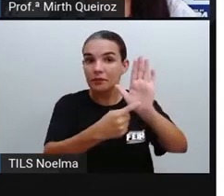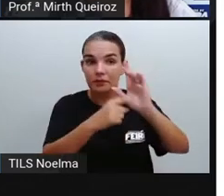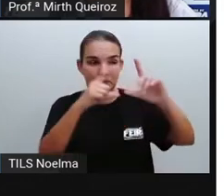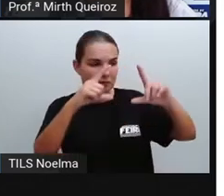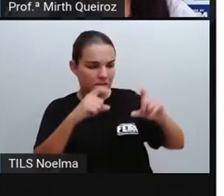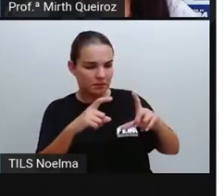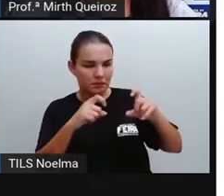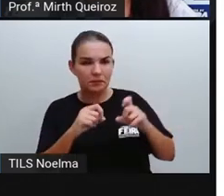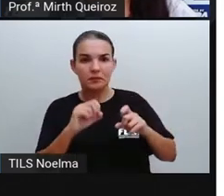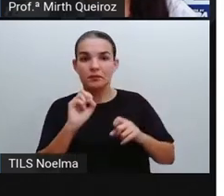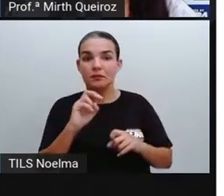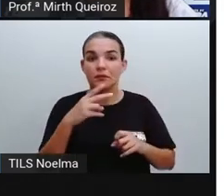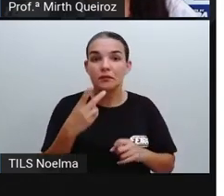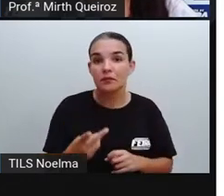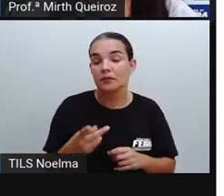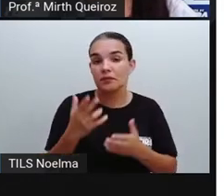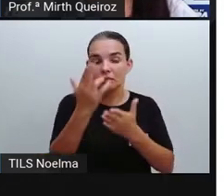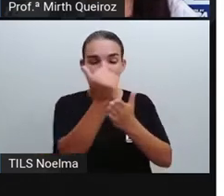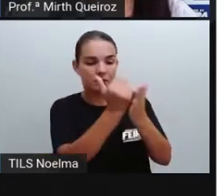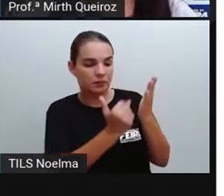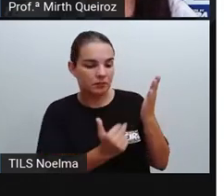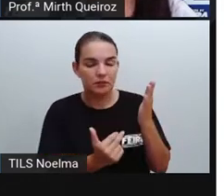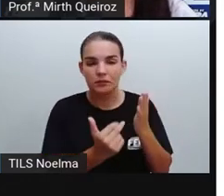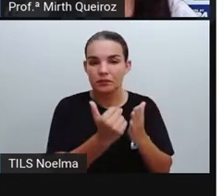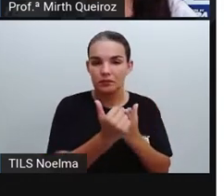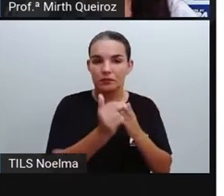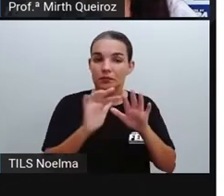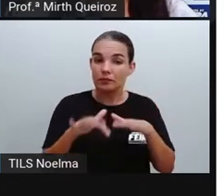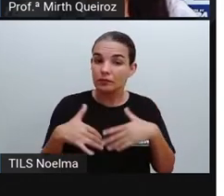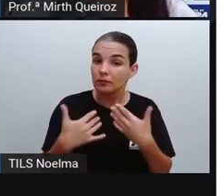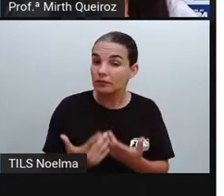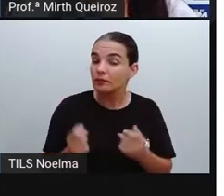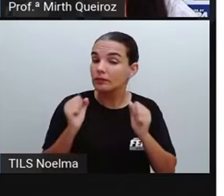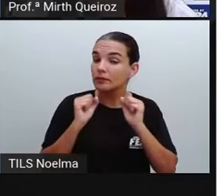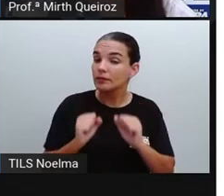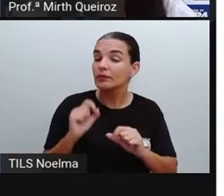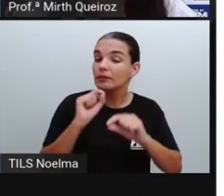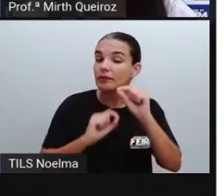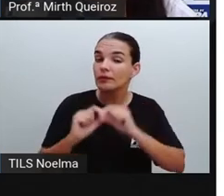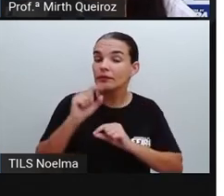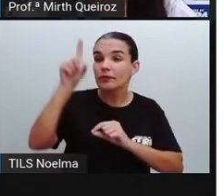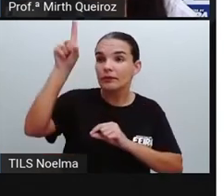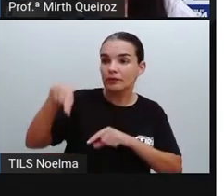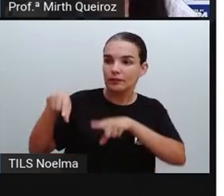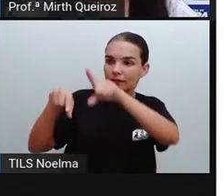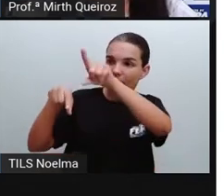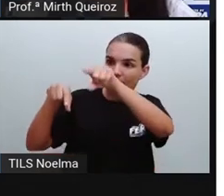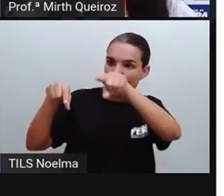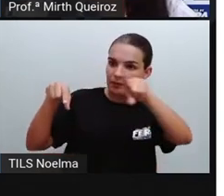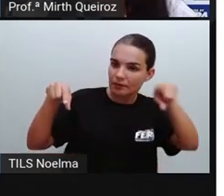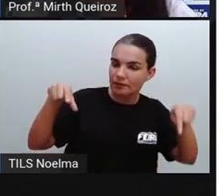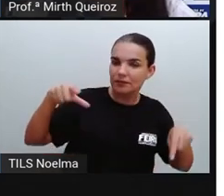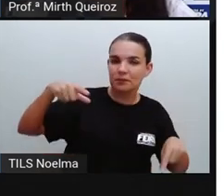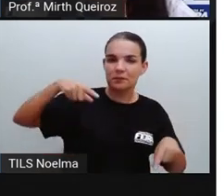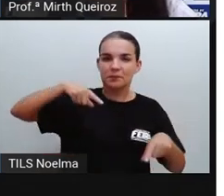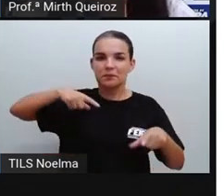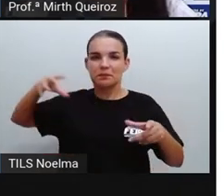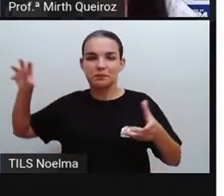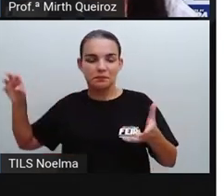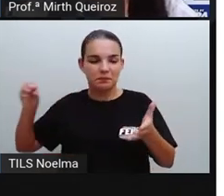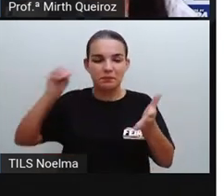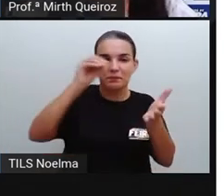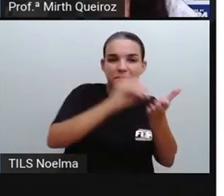arte da infografia vai ser caracterizada por ilustrações explicativas sobre determinado